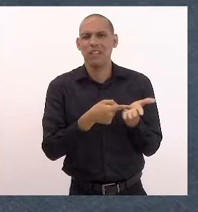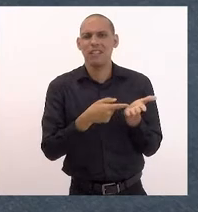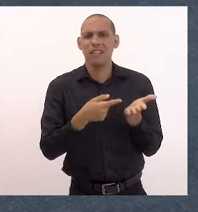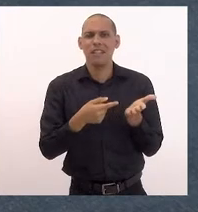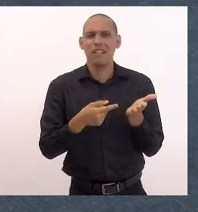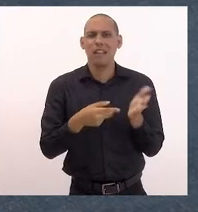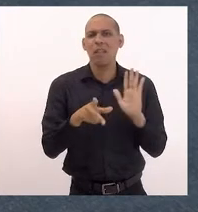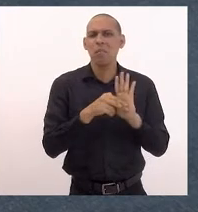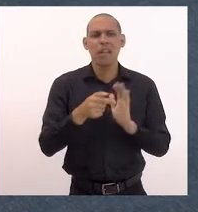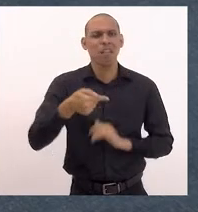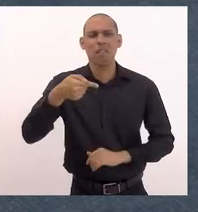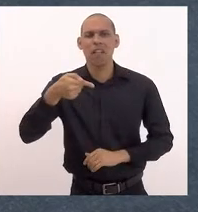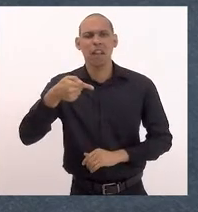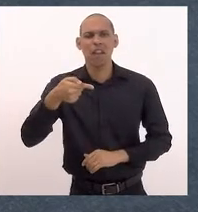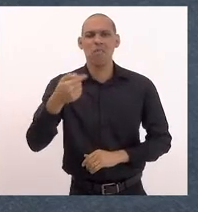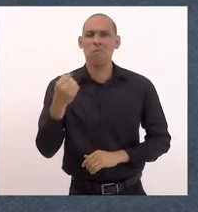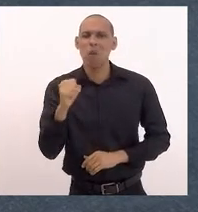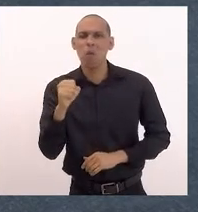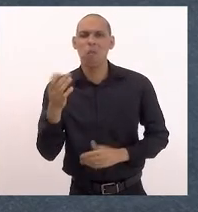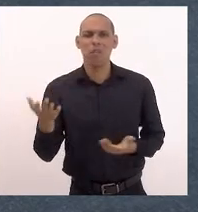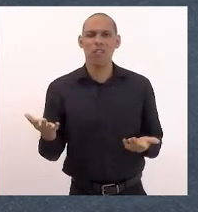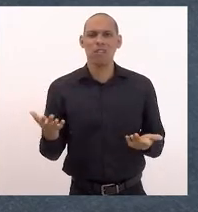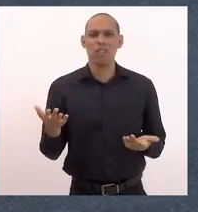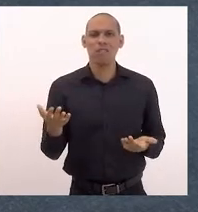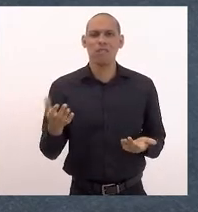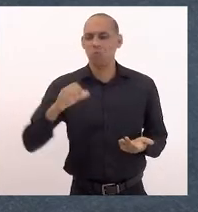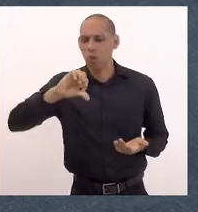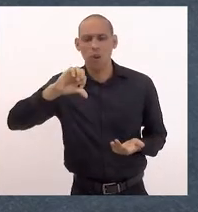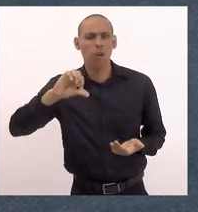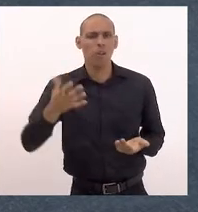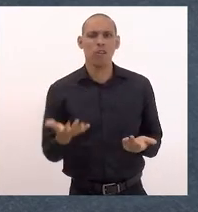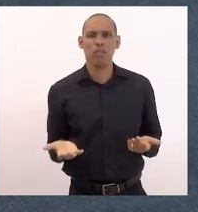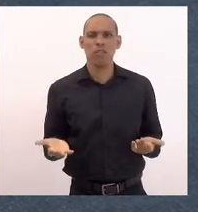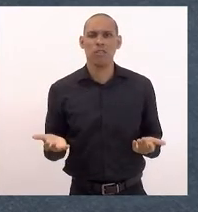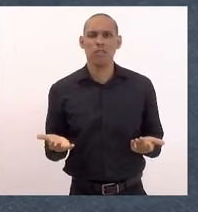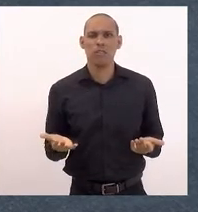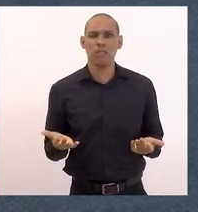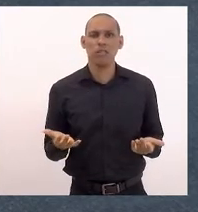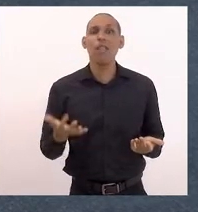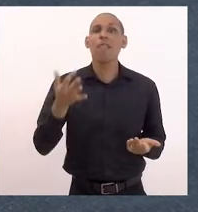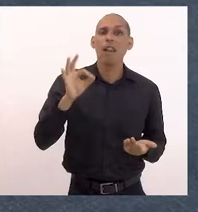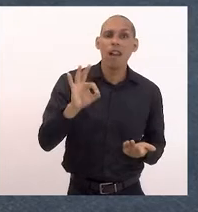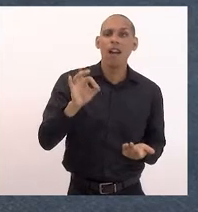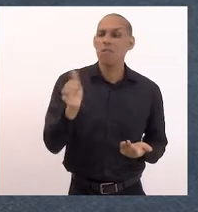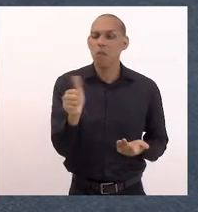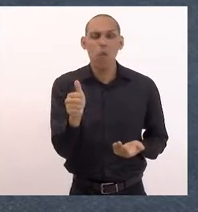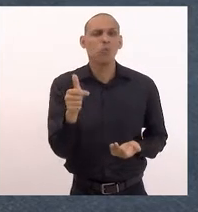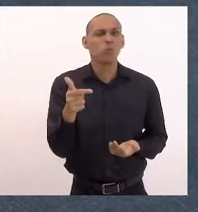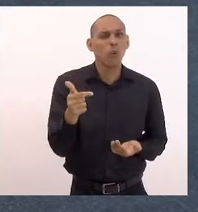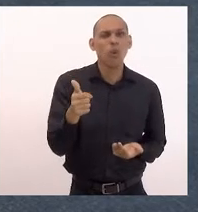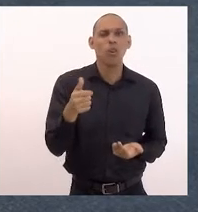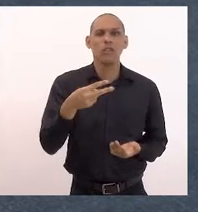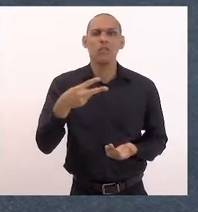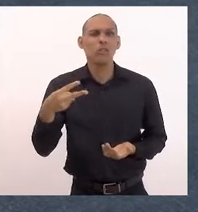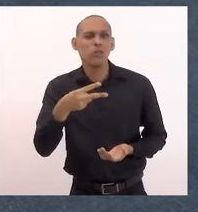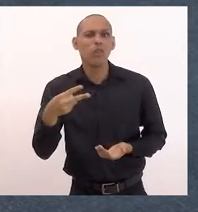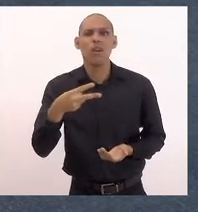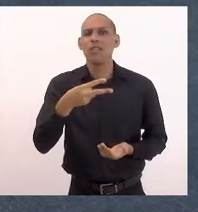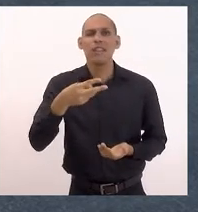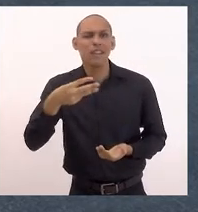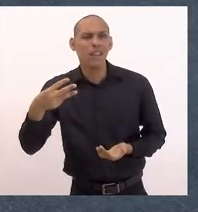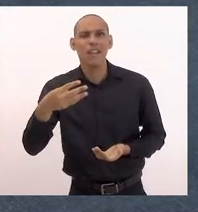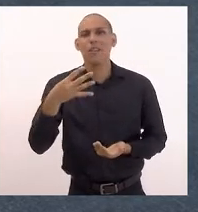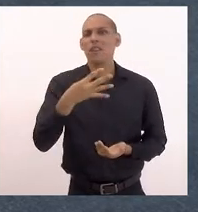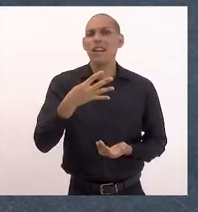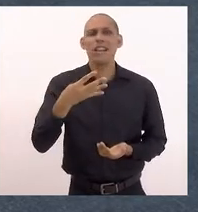7, à emenda 8, à emenda 9, à emenda 10, 11, 12, 22, 23,